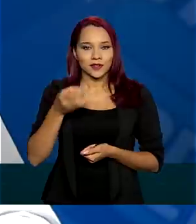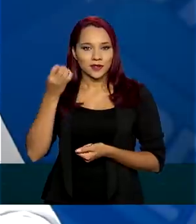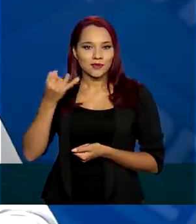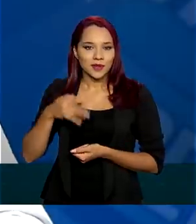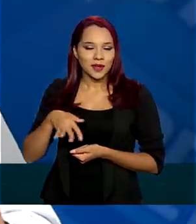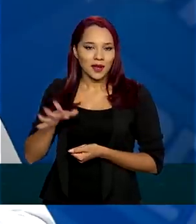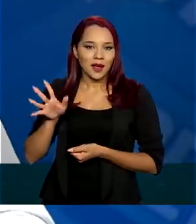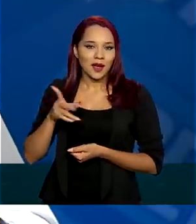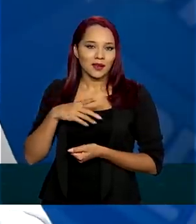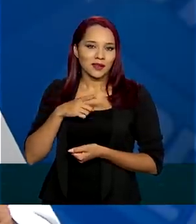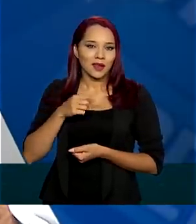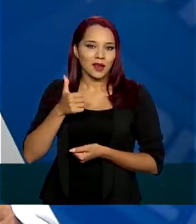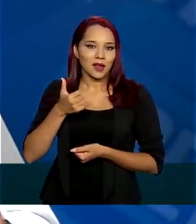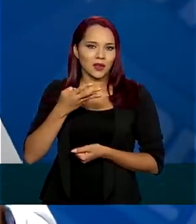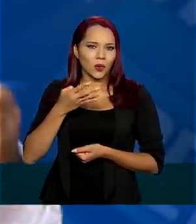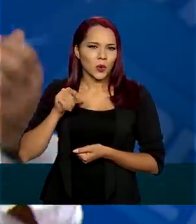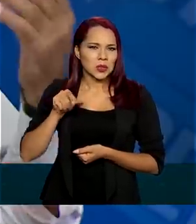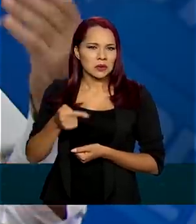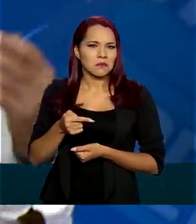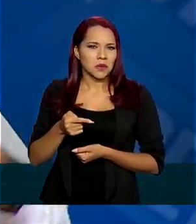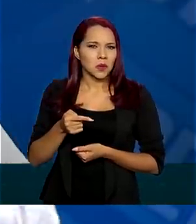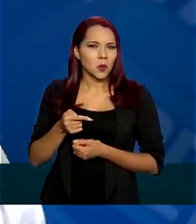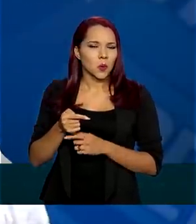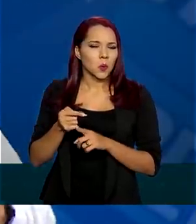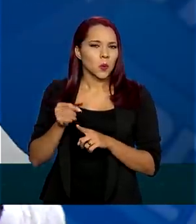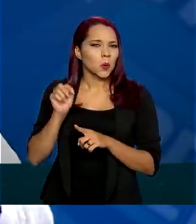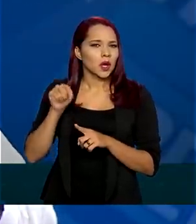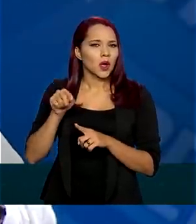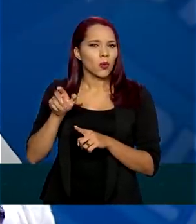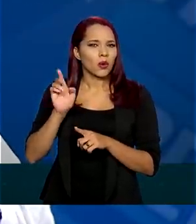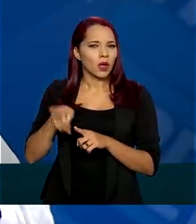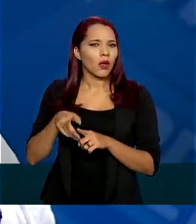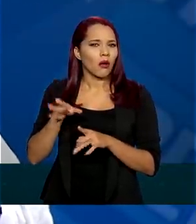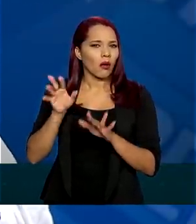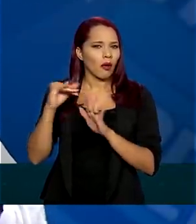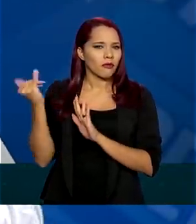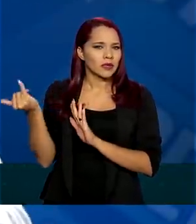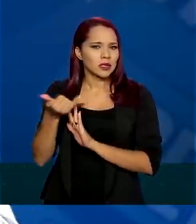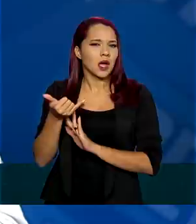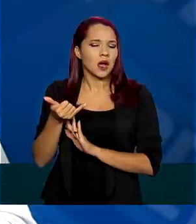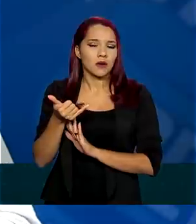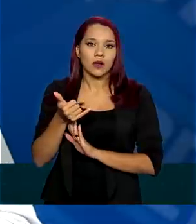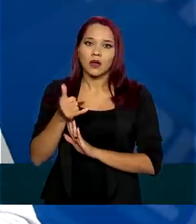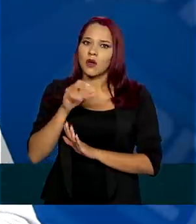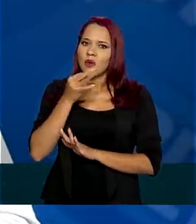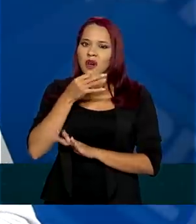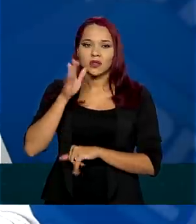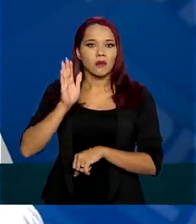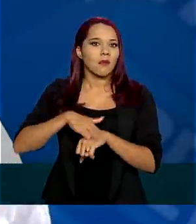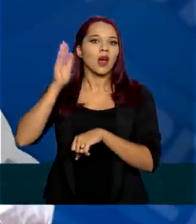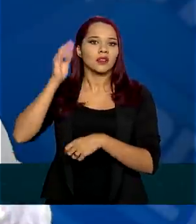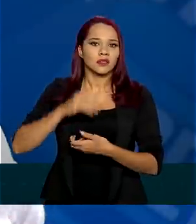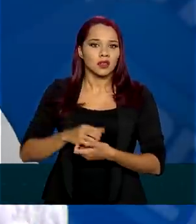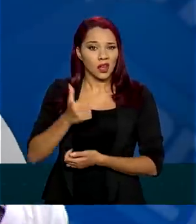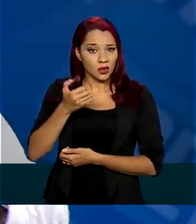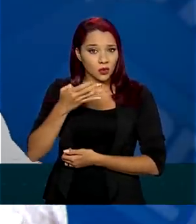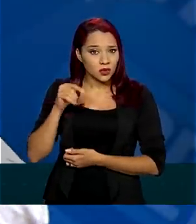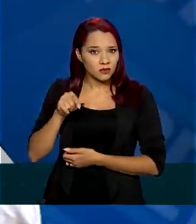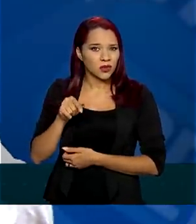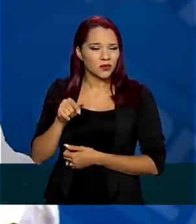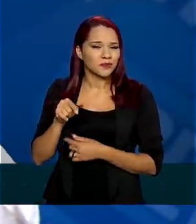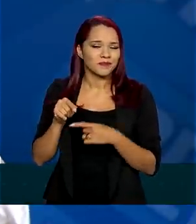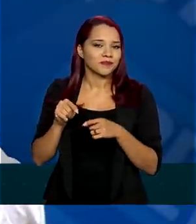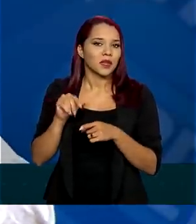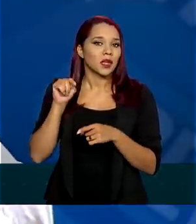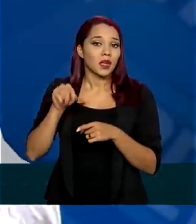colocar, ele colocou aqui 14 mil, que são os que eles notificaram lá, eu acho que é muito mais do que isso, 14 mil. Esse